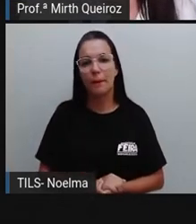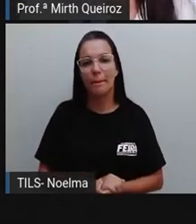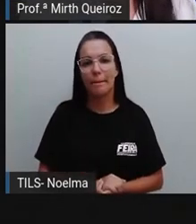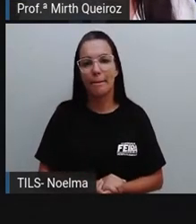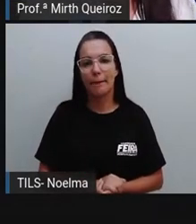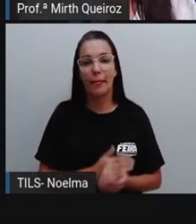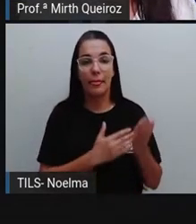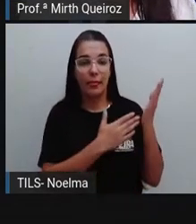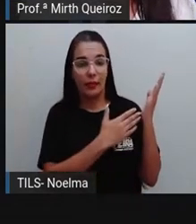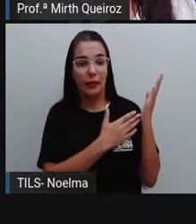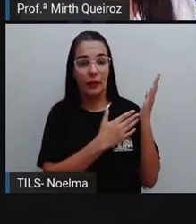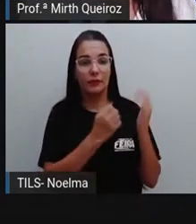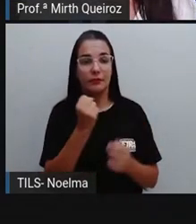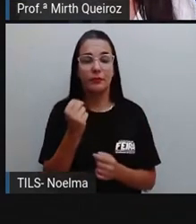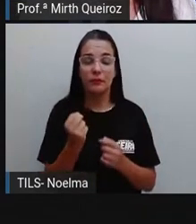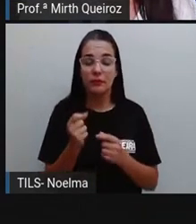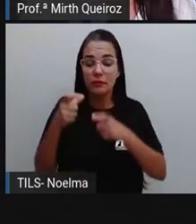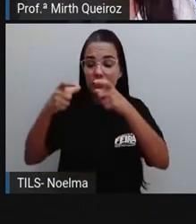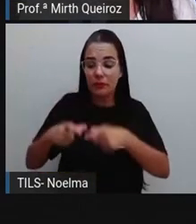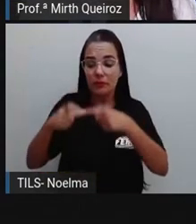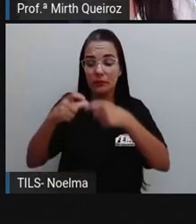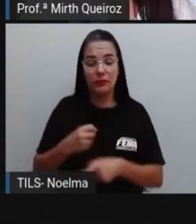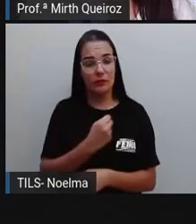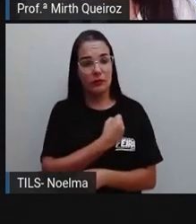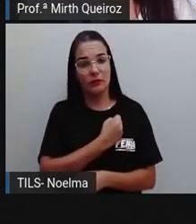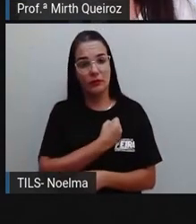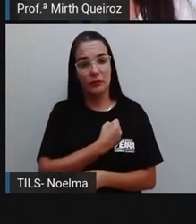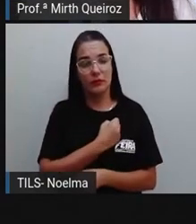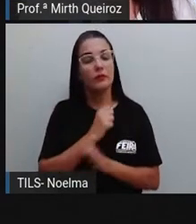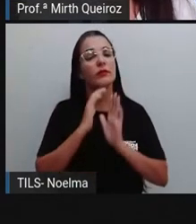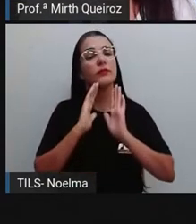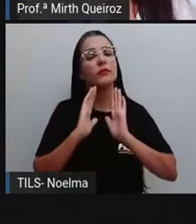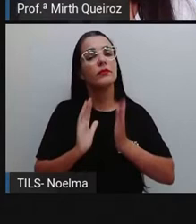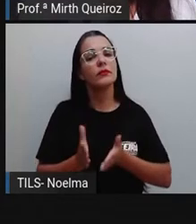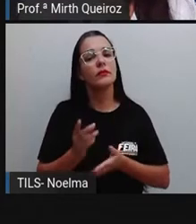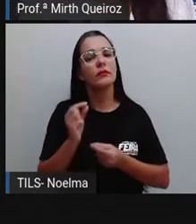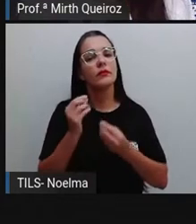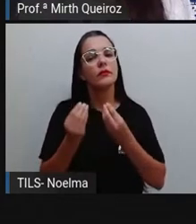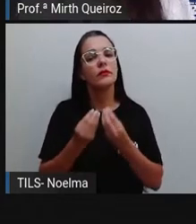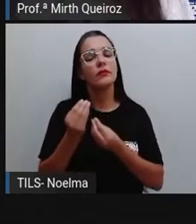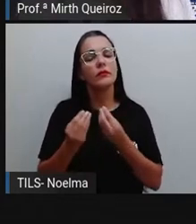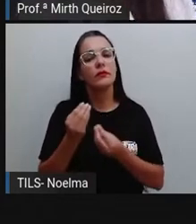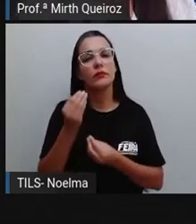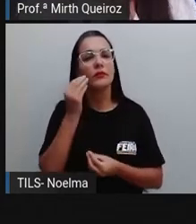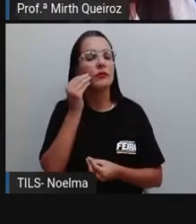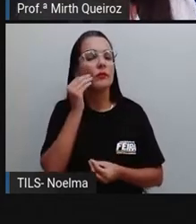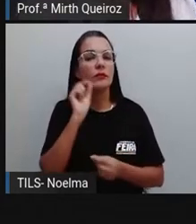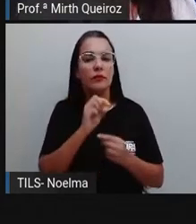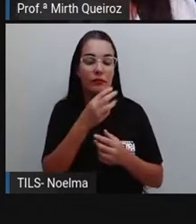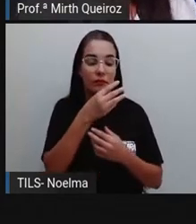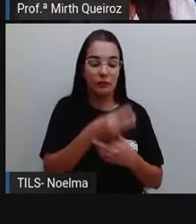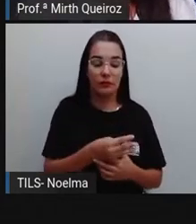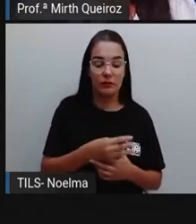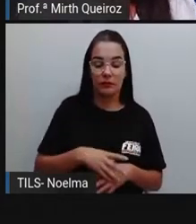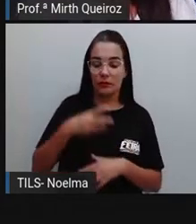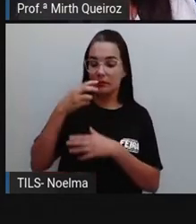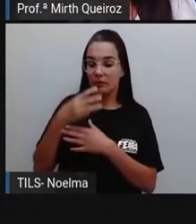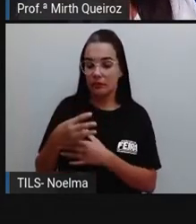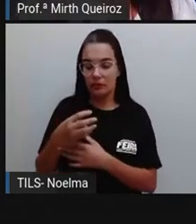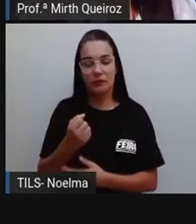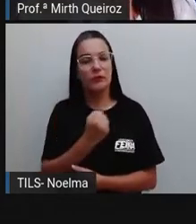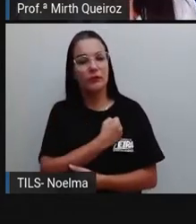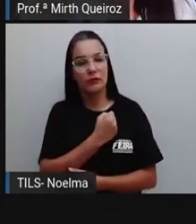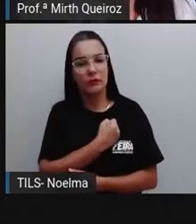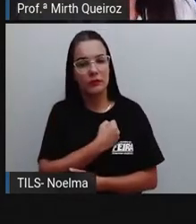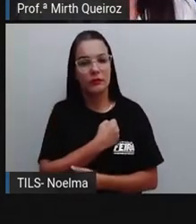A classe de um número é determinada separando em três, em três algarismos, como eu disse para vocês.